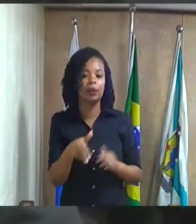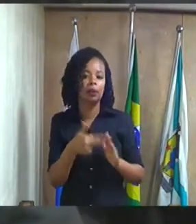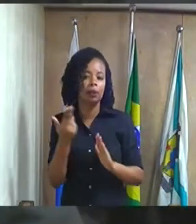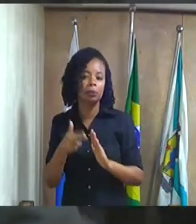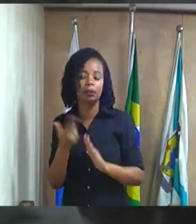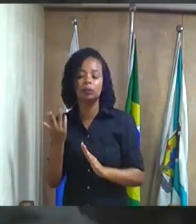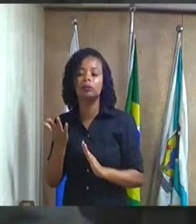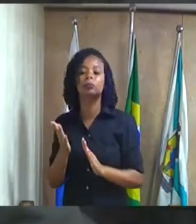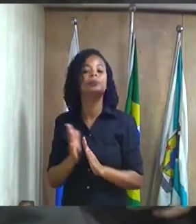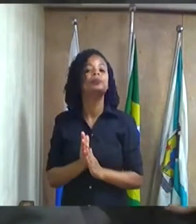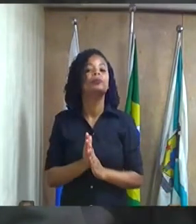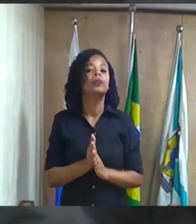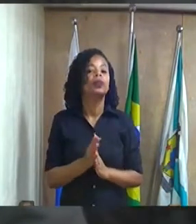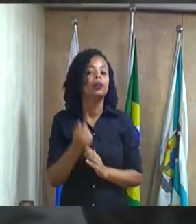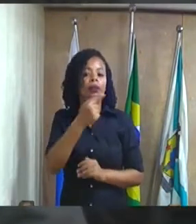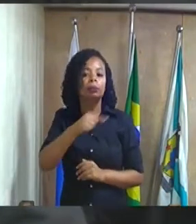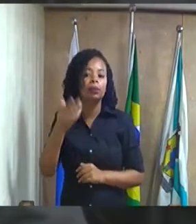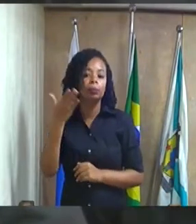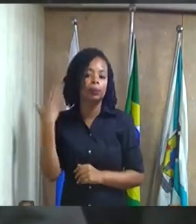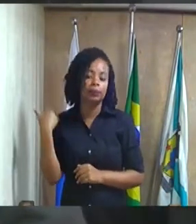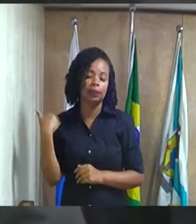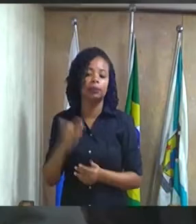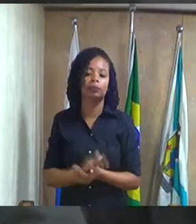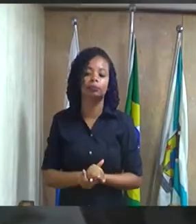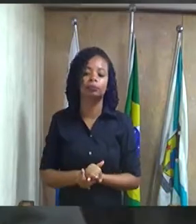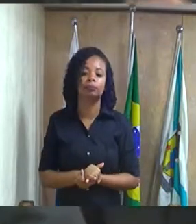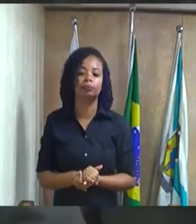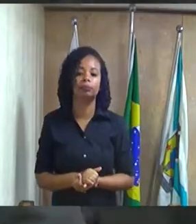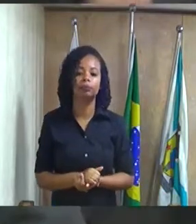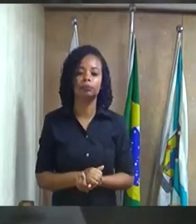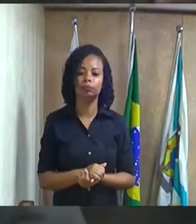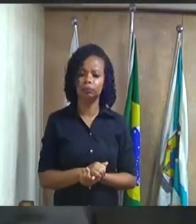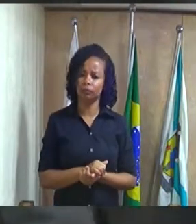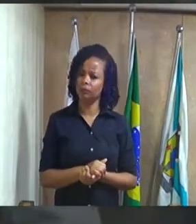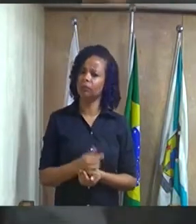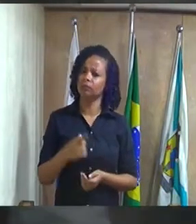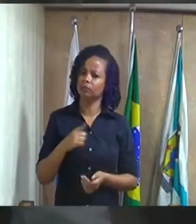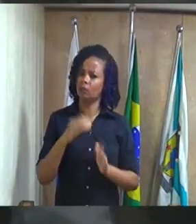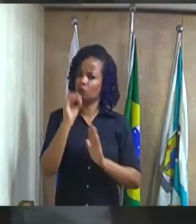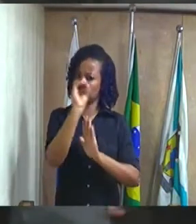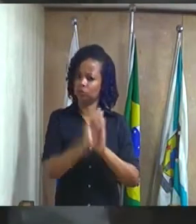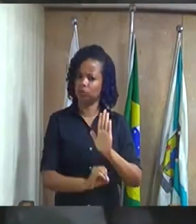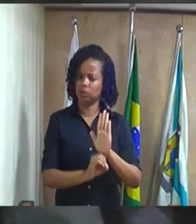passada o que eu a o que a o levei